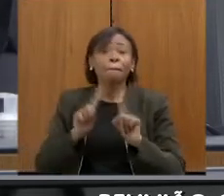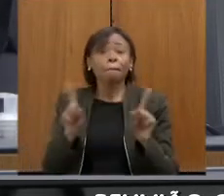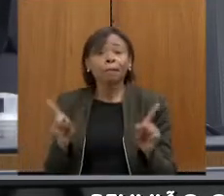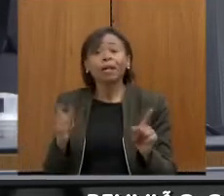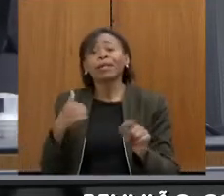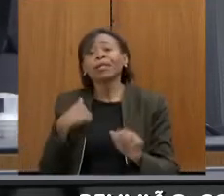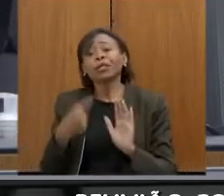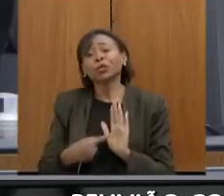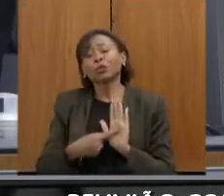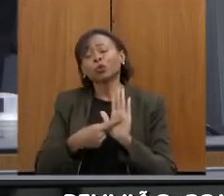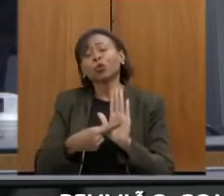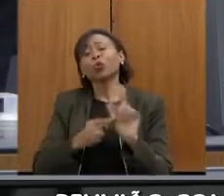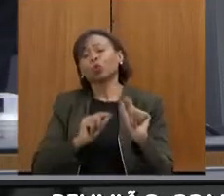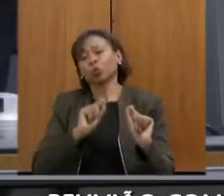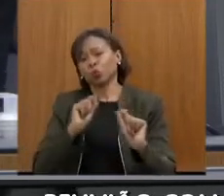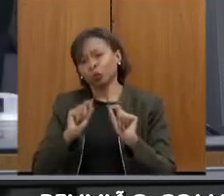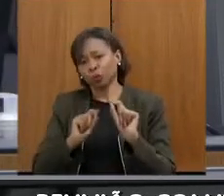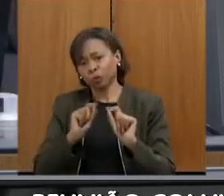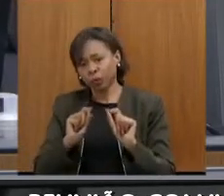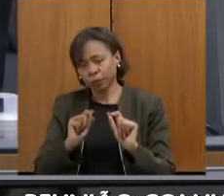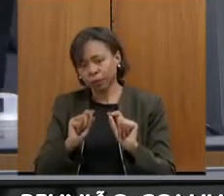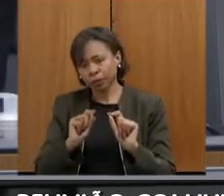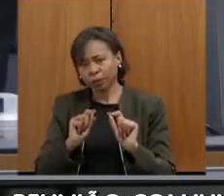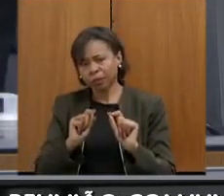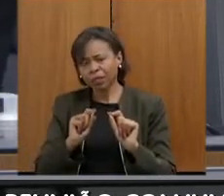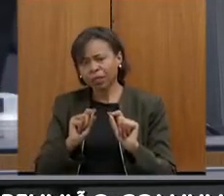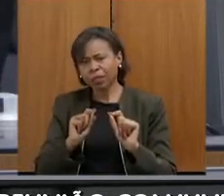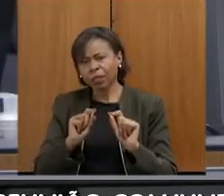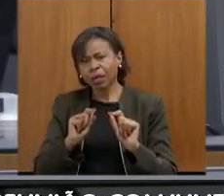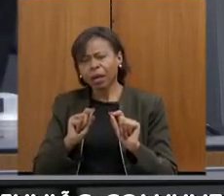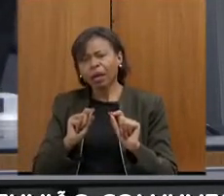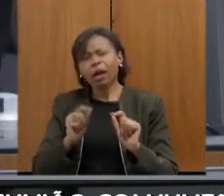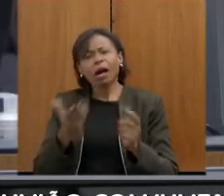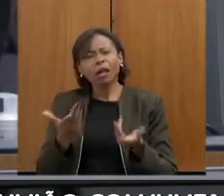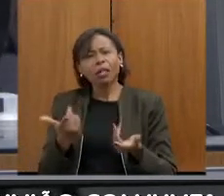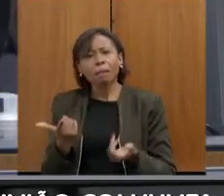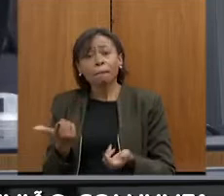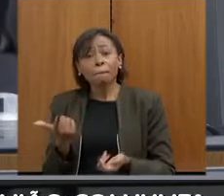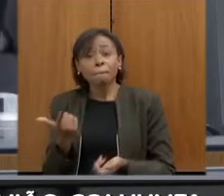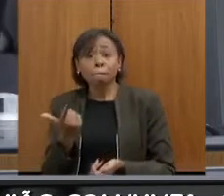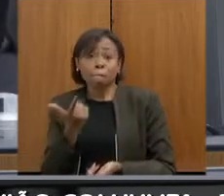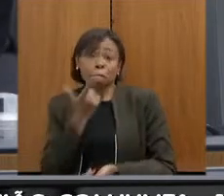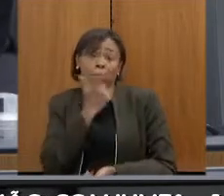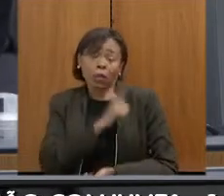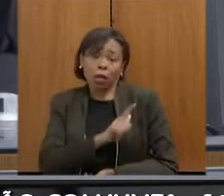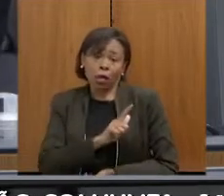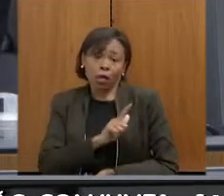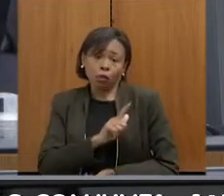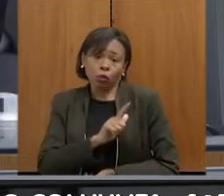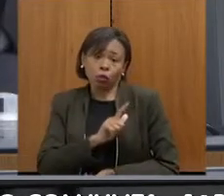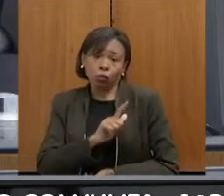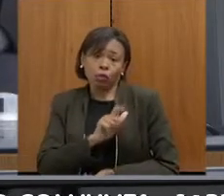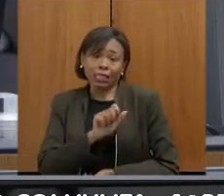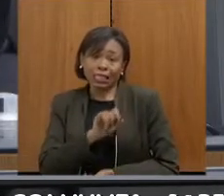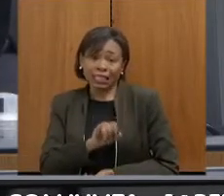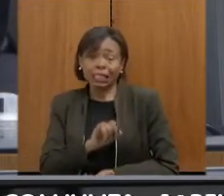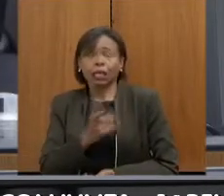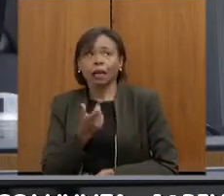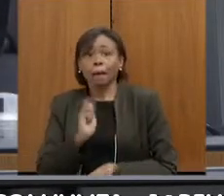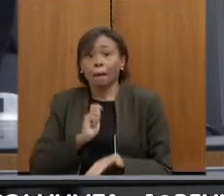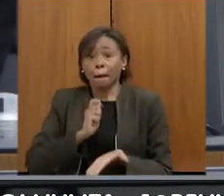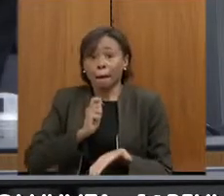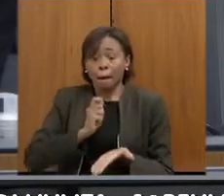eu quis mostrar é que aquele eventual ganho no processo de renegociação